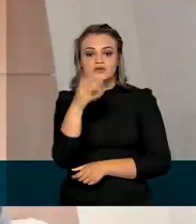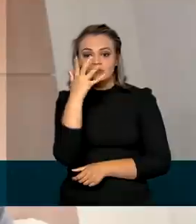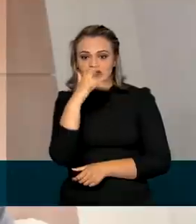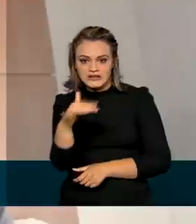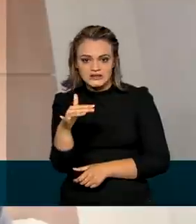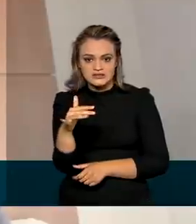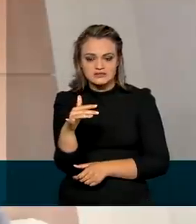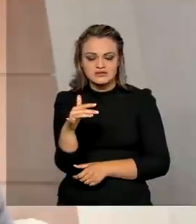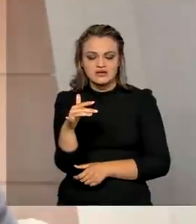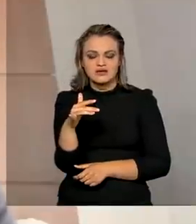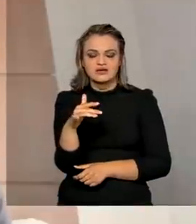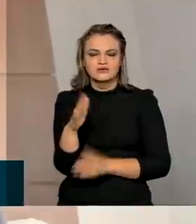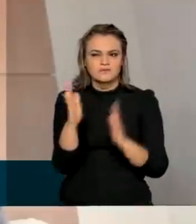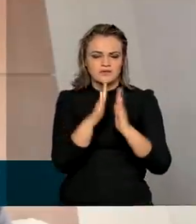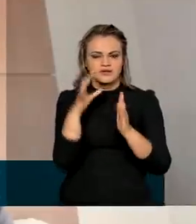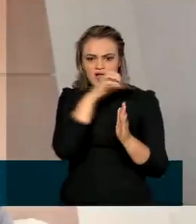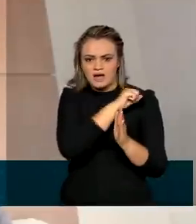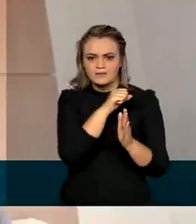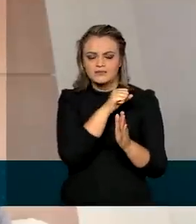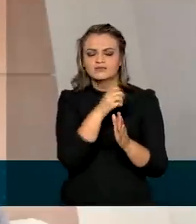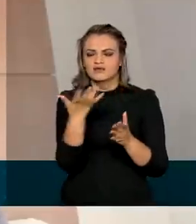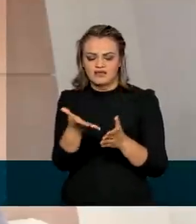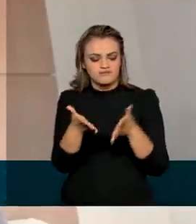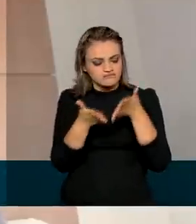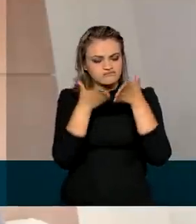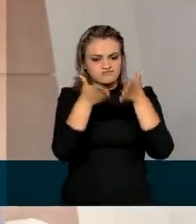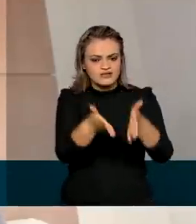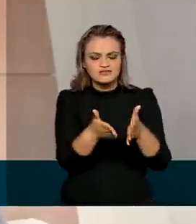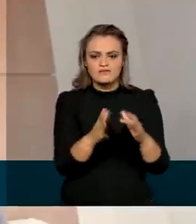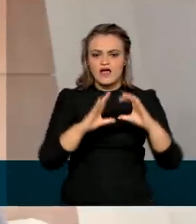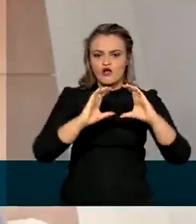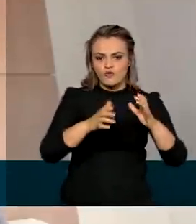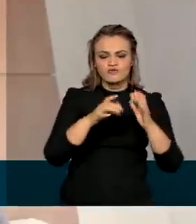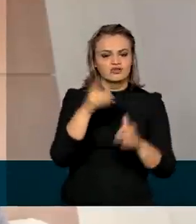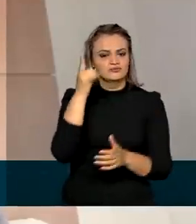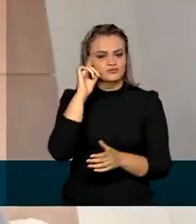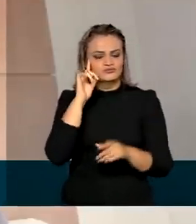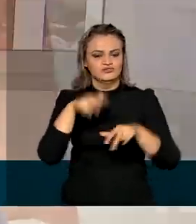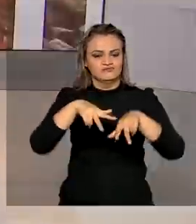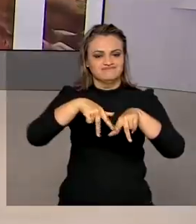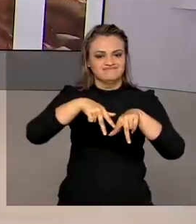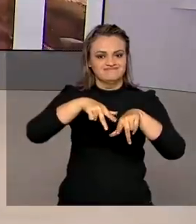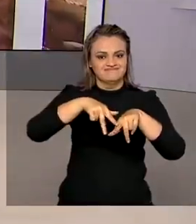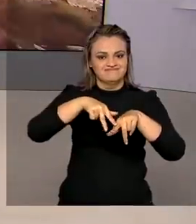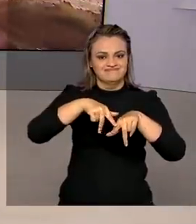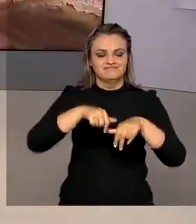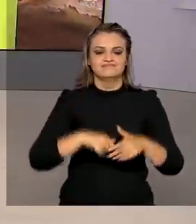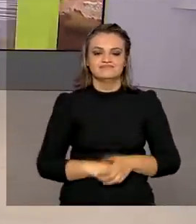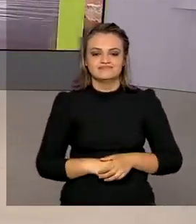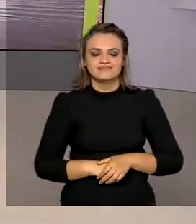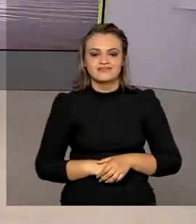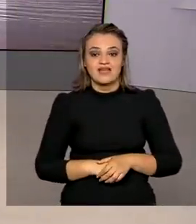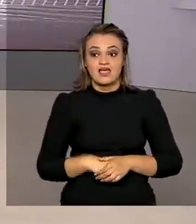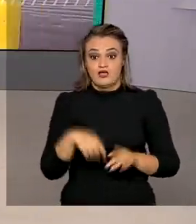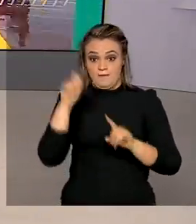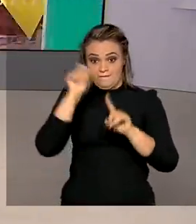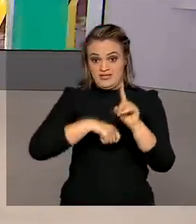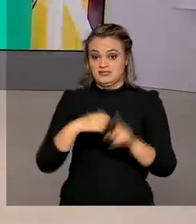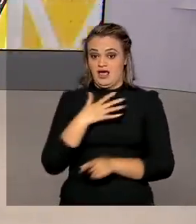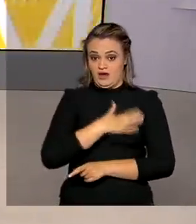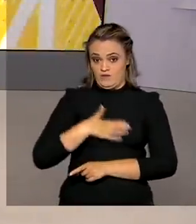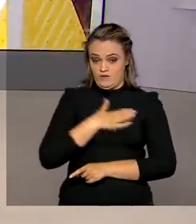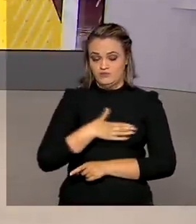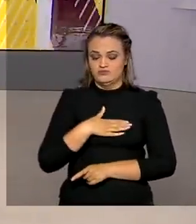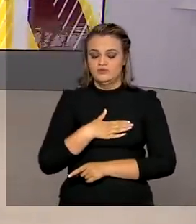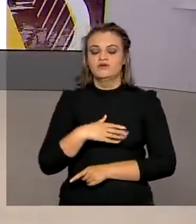a curtíssimo prazo, participando, convivendo com o dia a dia do skate. A partir de agosto, o FGTS